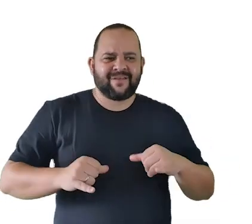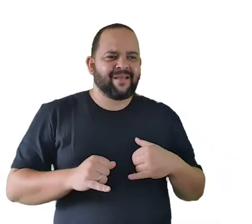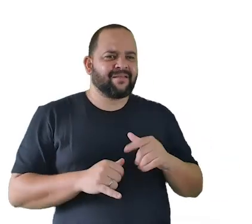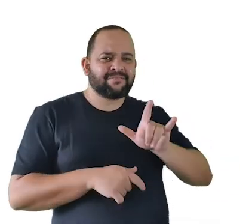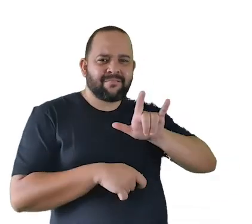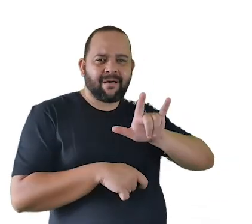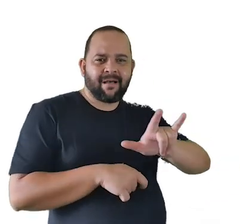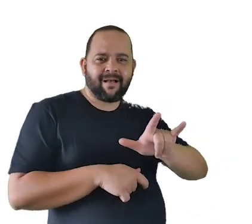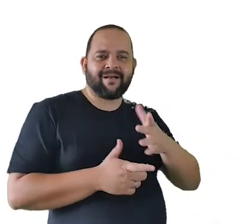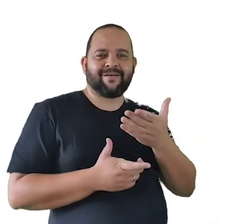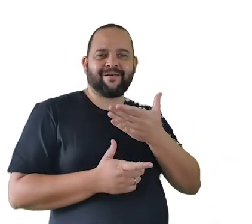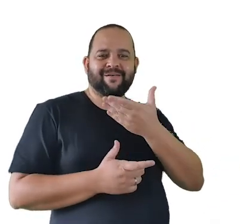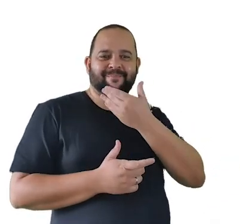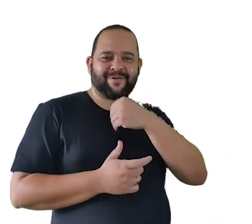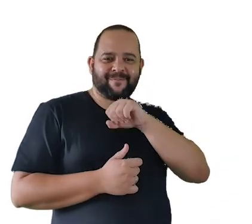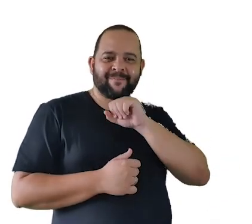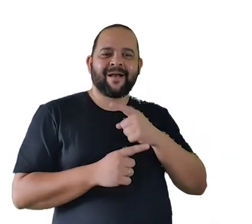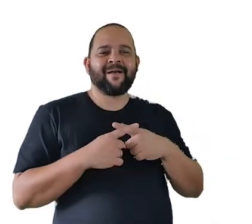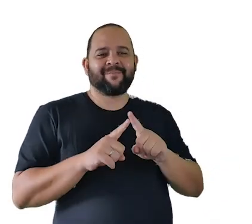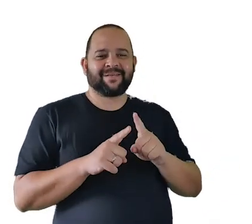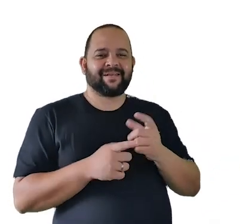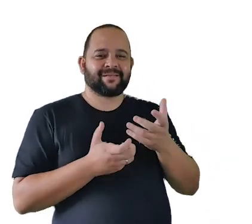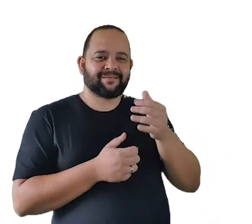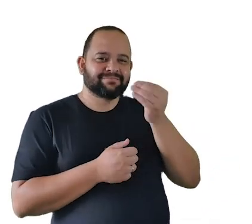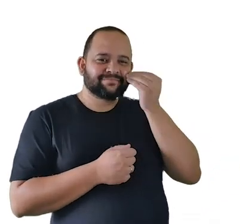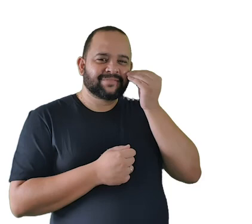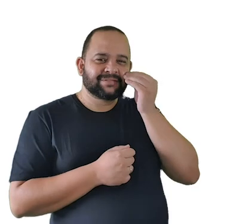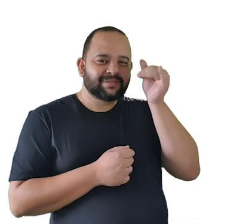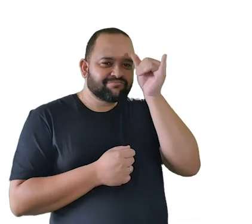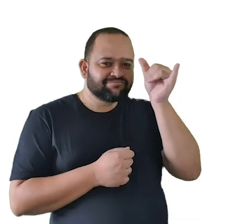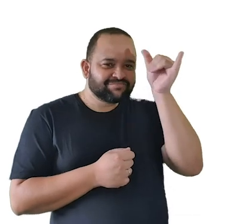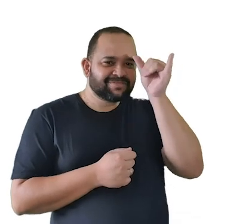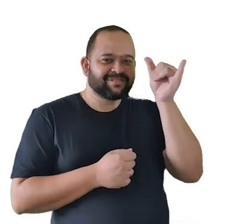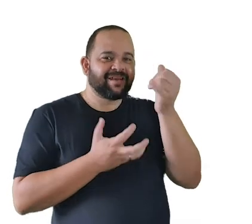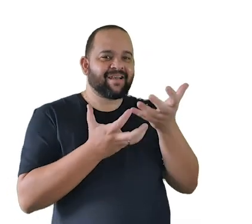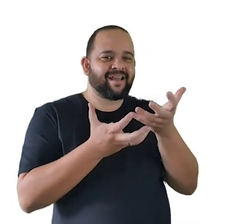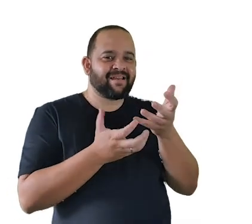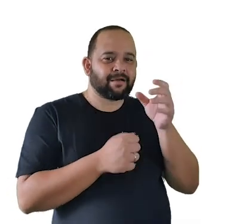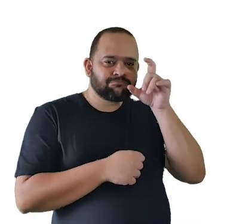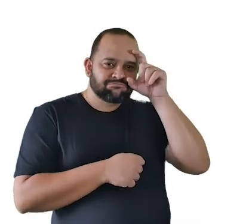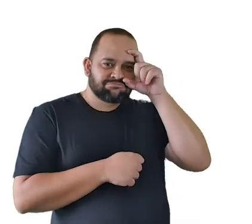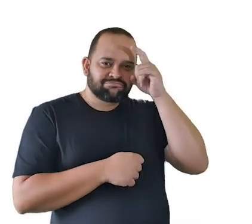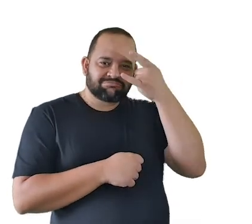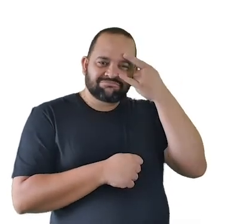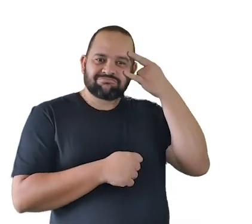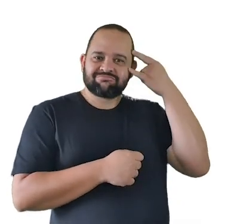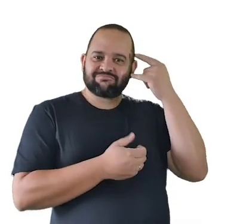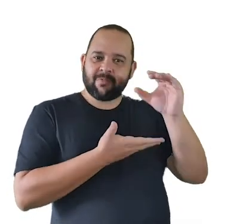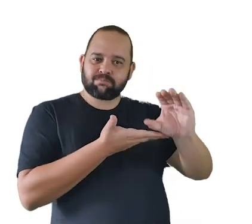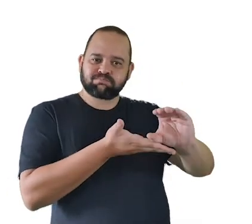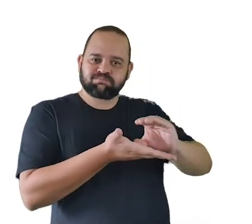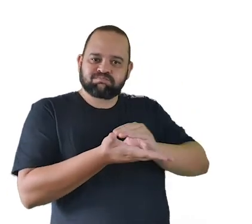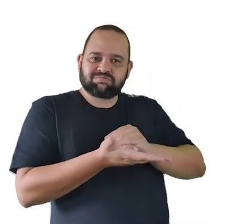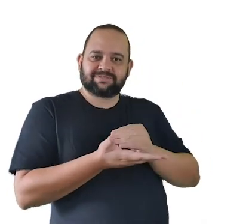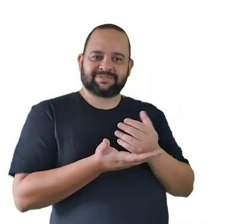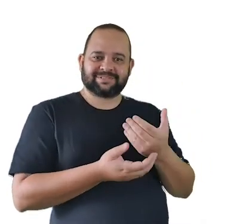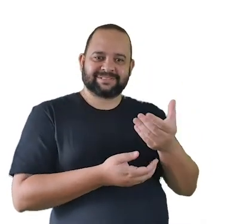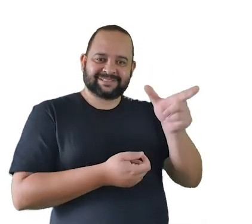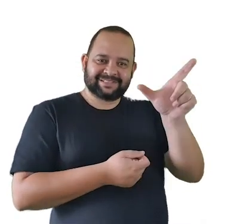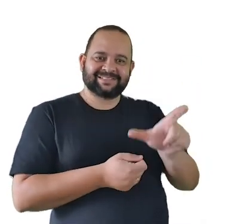e tal e na verdade ela quer só ficar com a herança dele então é isso é uma área lindíssima das coisas mais